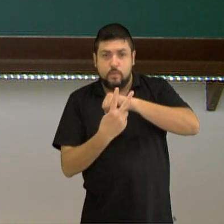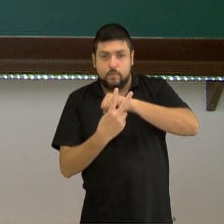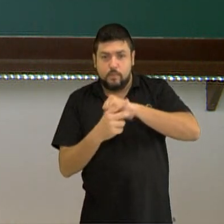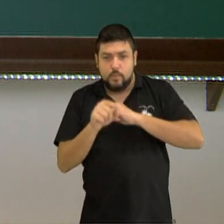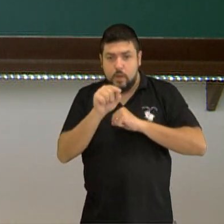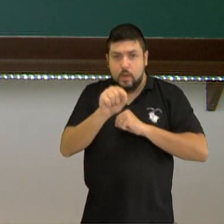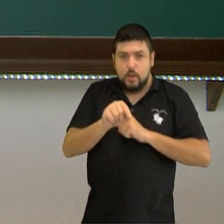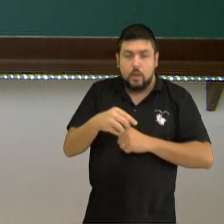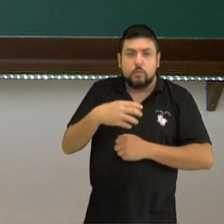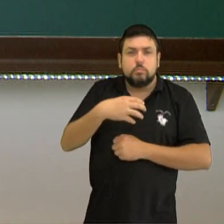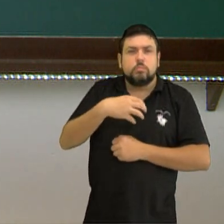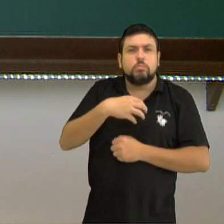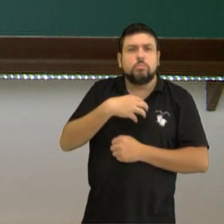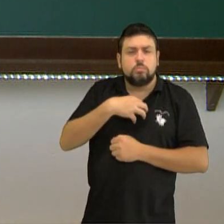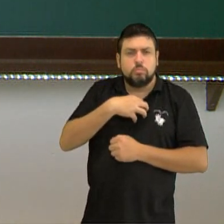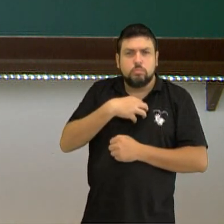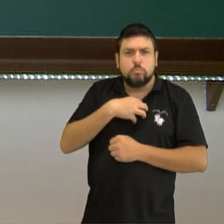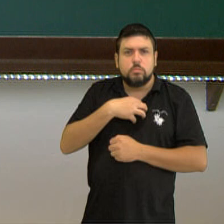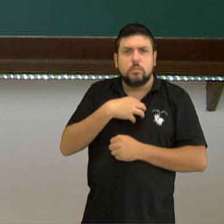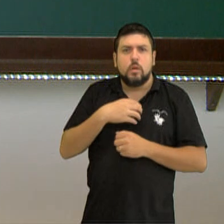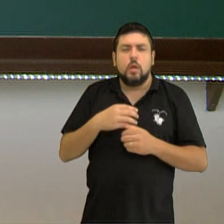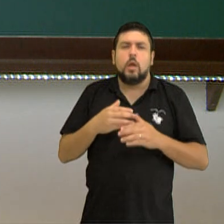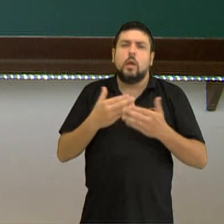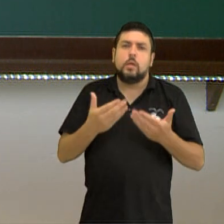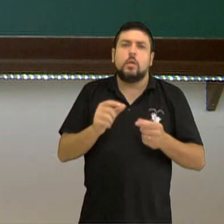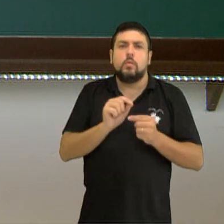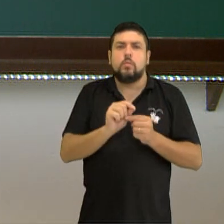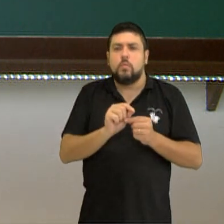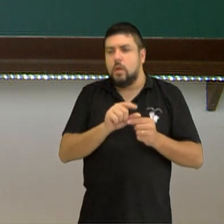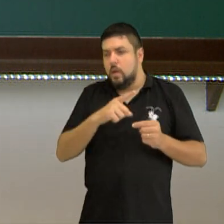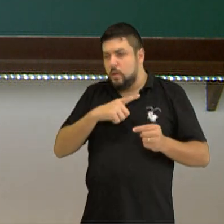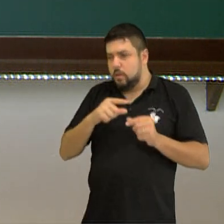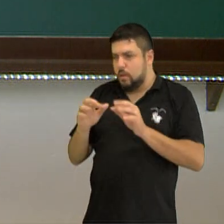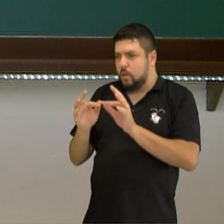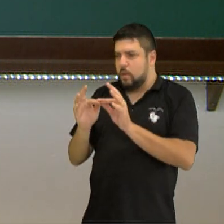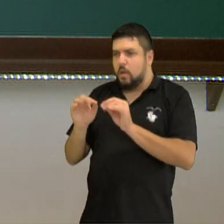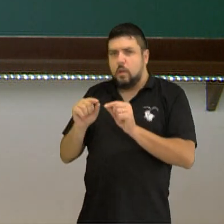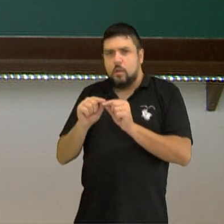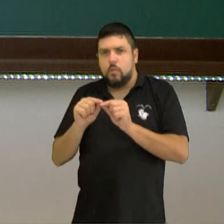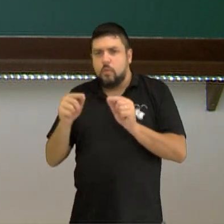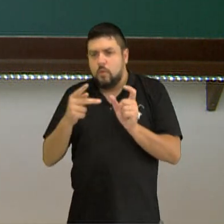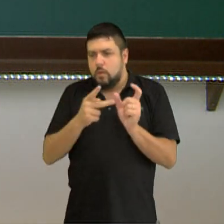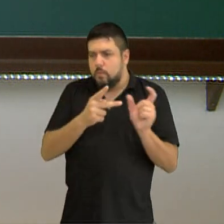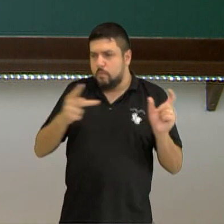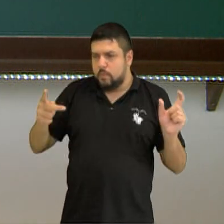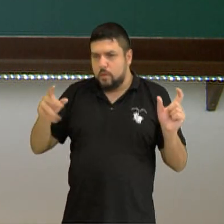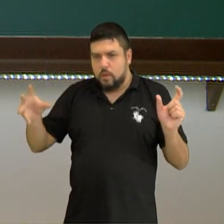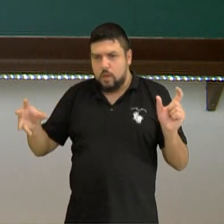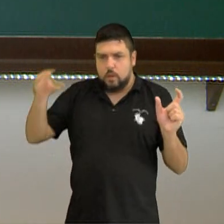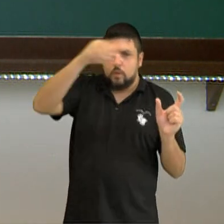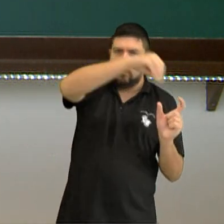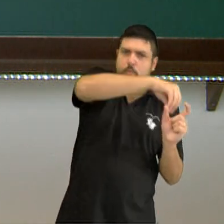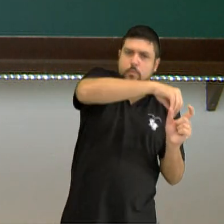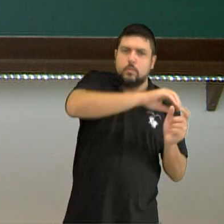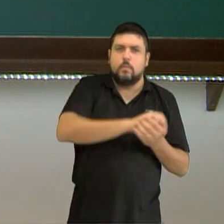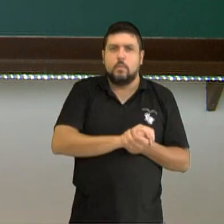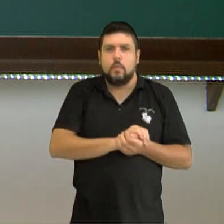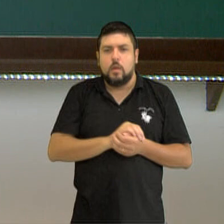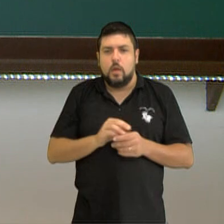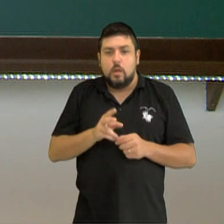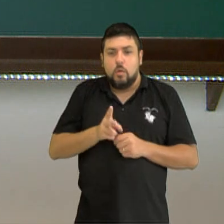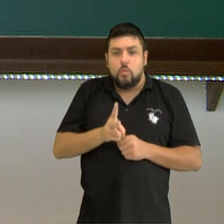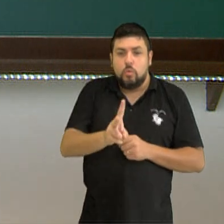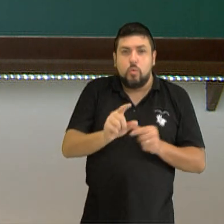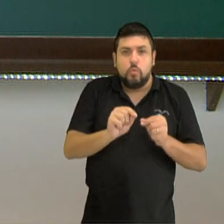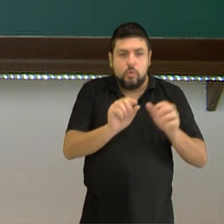de estado, logo eu tenho um predicativo do sujeito. O verbo está é chamado de verbo de ligação